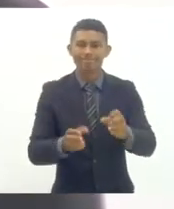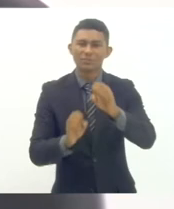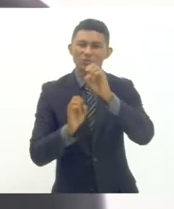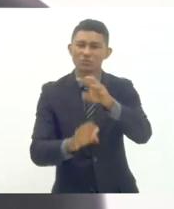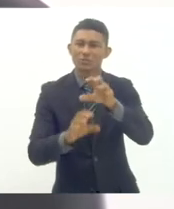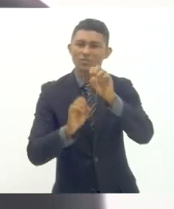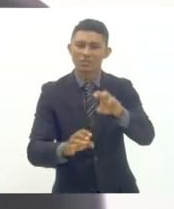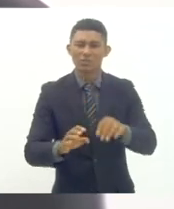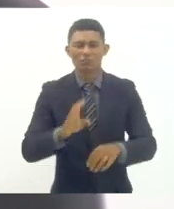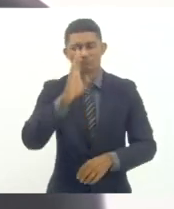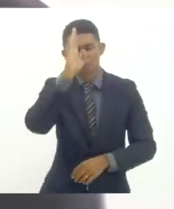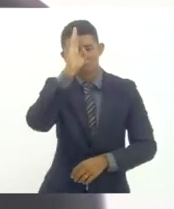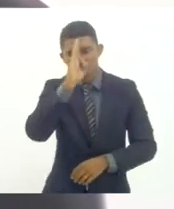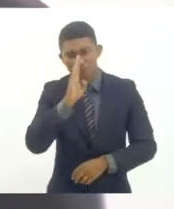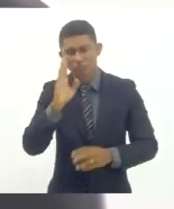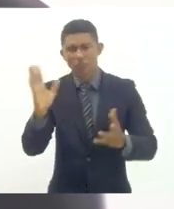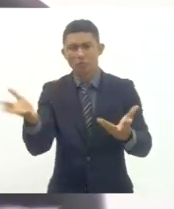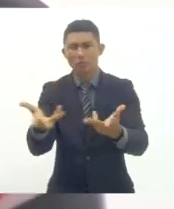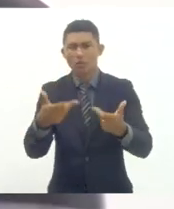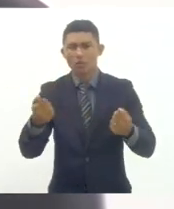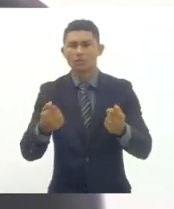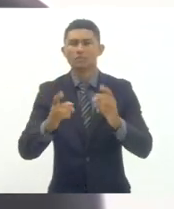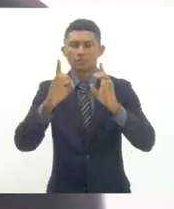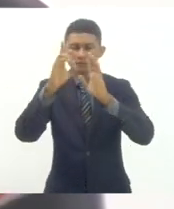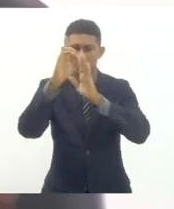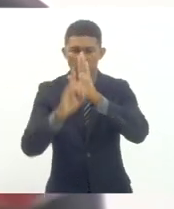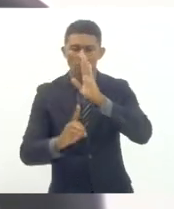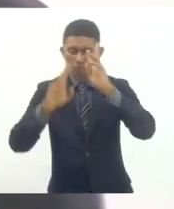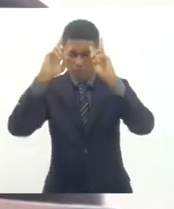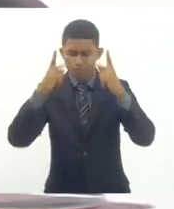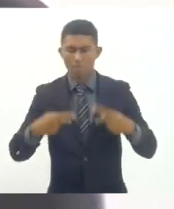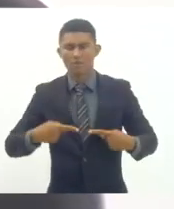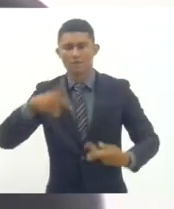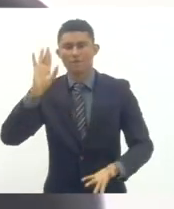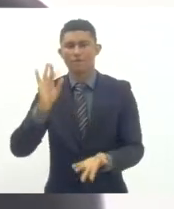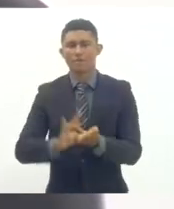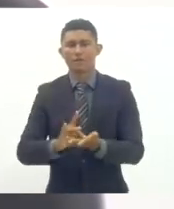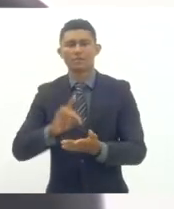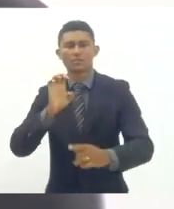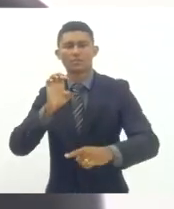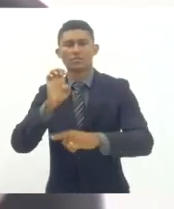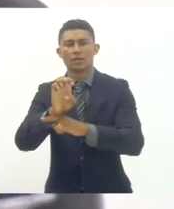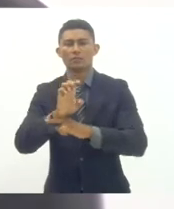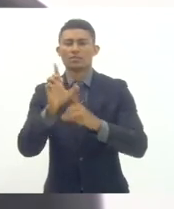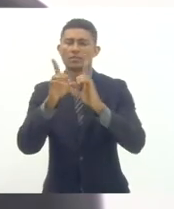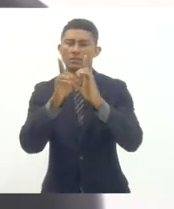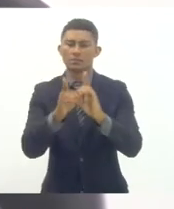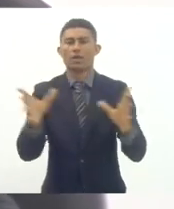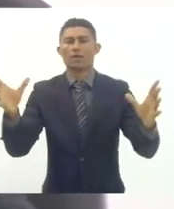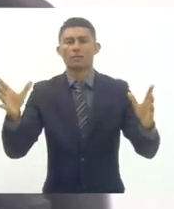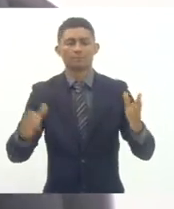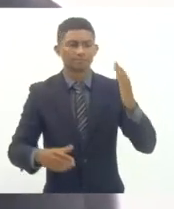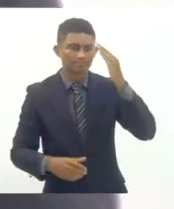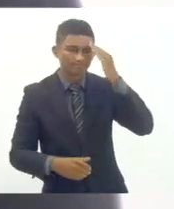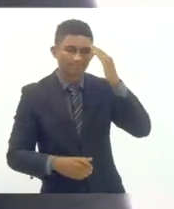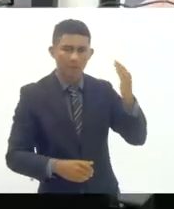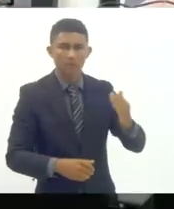gratuita e de qualidade como um direito humano fundamental em um estado democrático de direitos muito obrigada